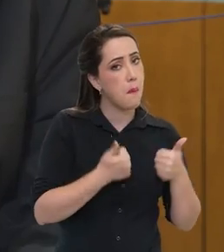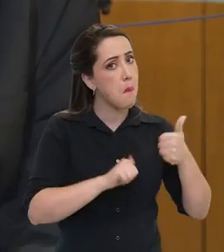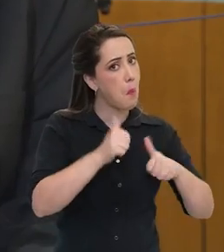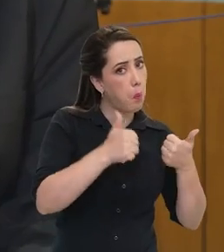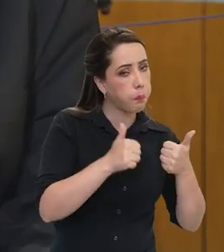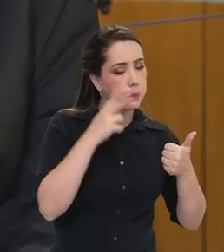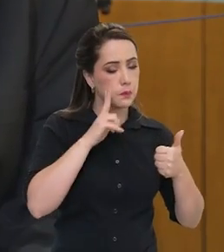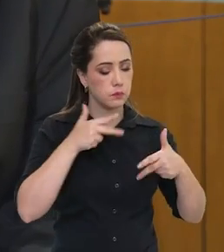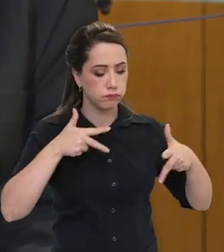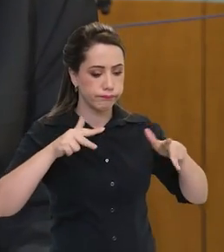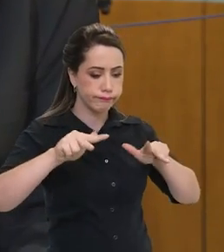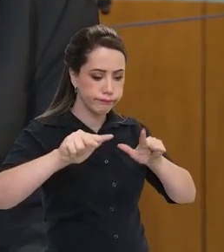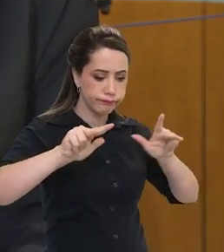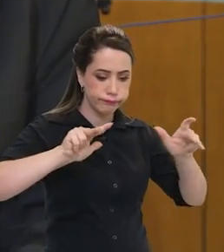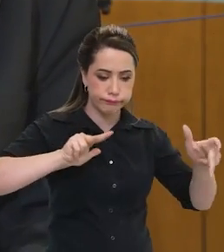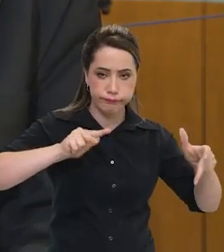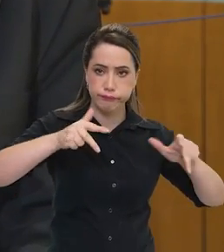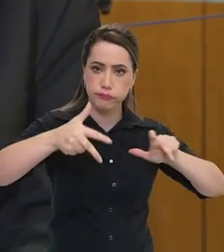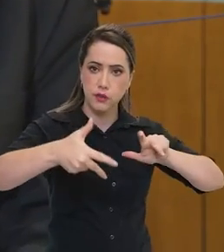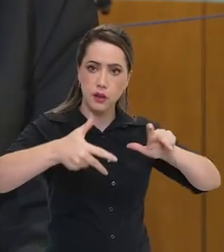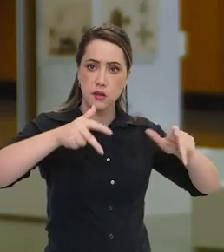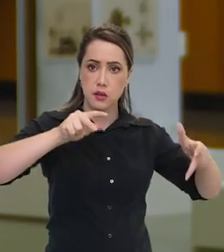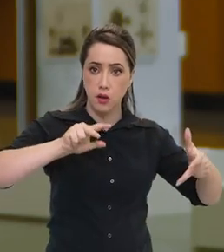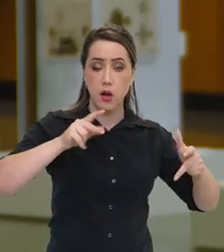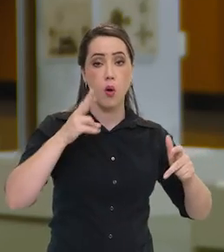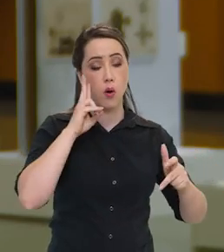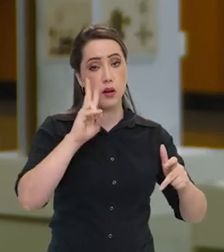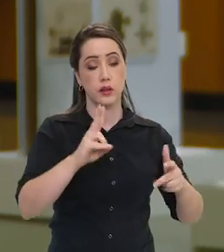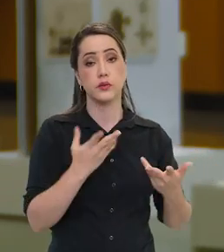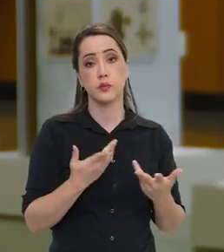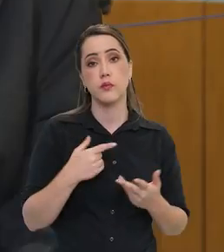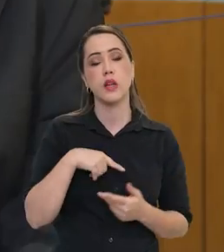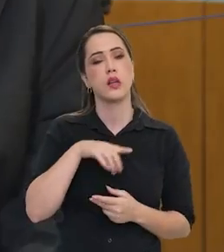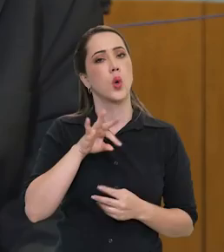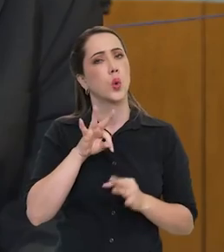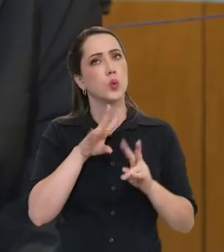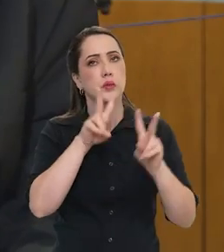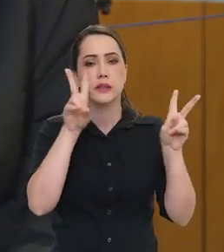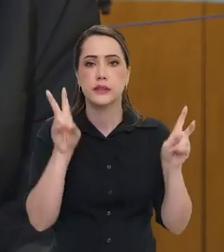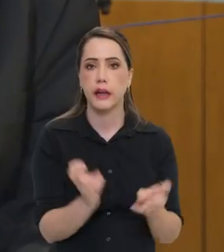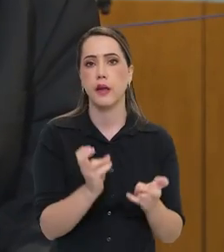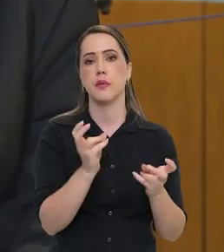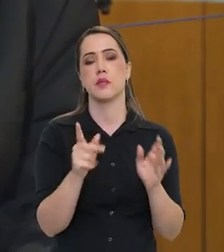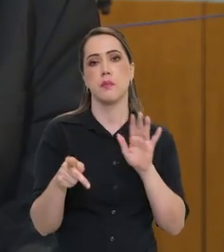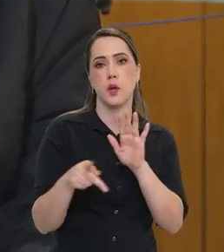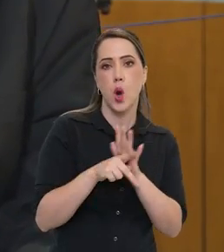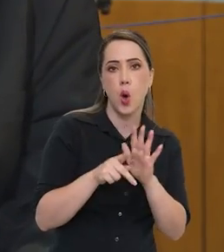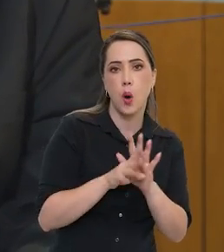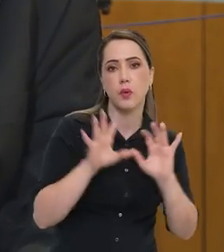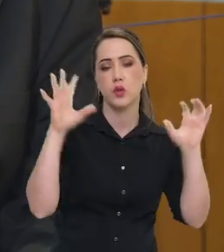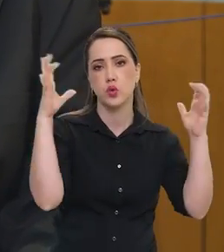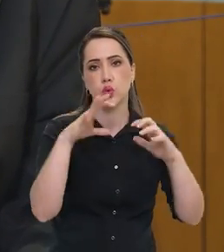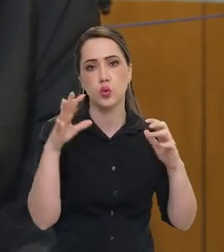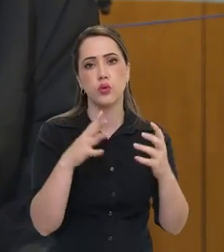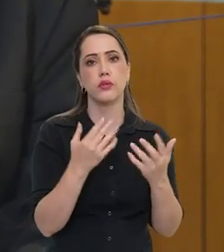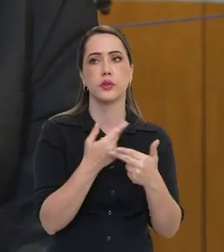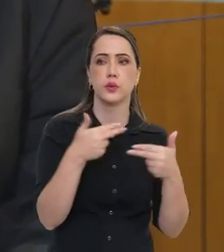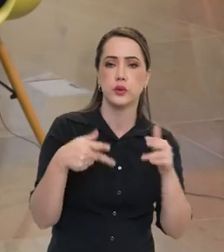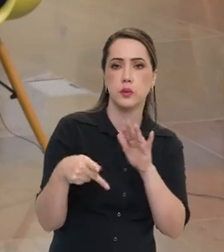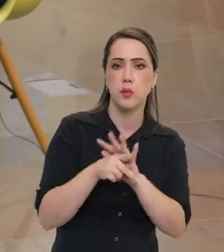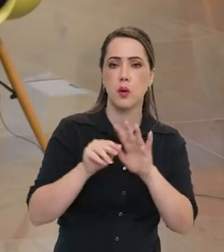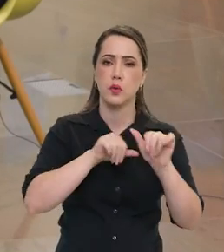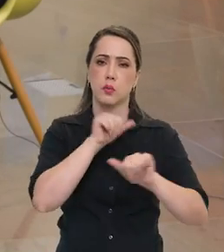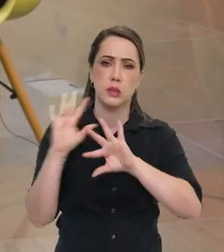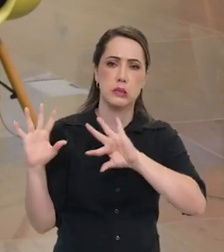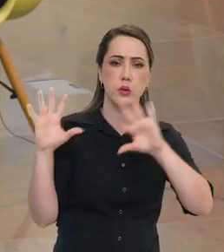tipo de coisa. Então, tudo que é relacionado à hidrologia, ciclo da água, que tem grande influência em meio ambiente e mudanças